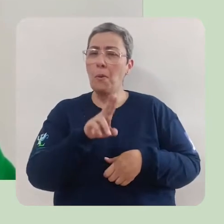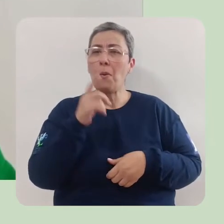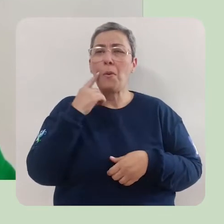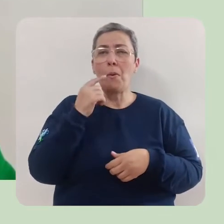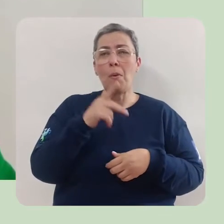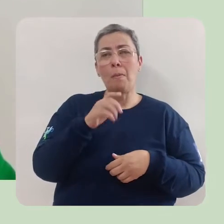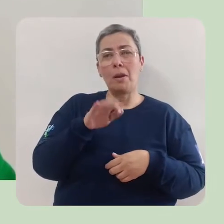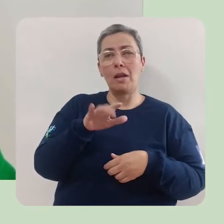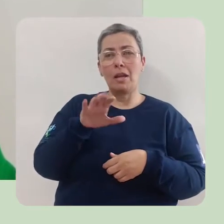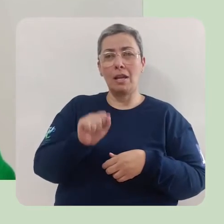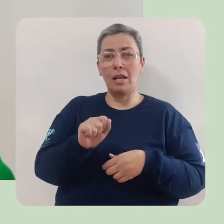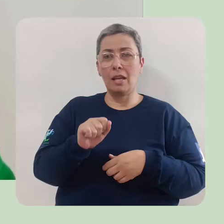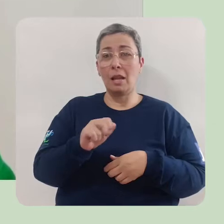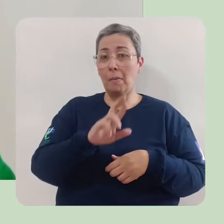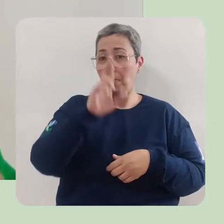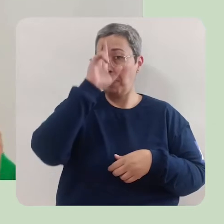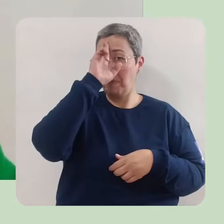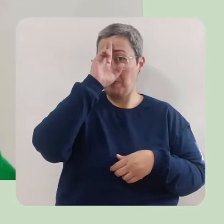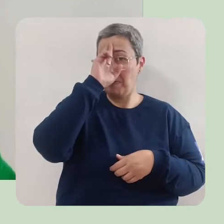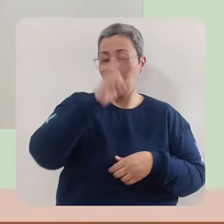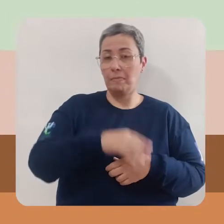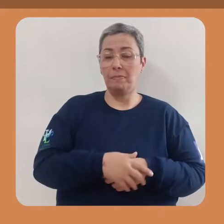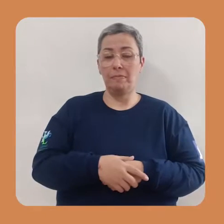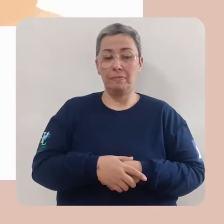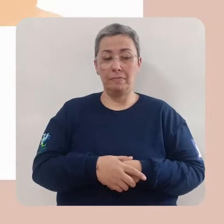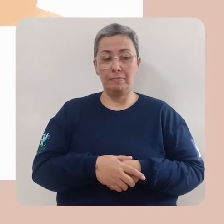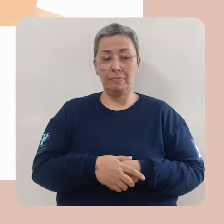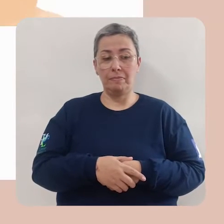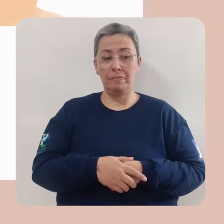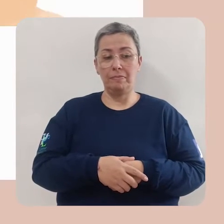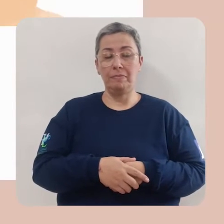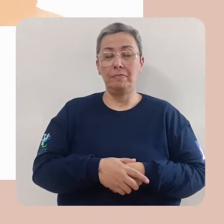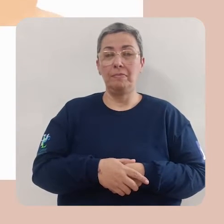vamos ver a parlenda meio-dia?